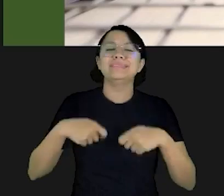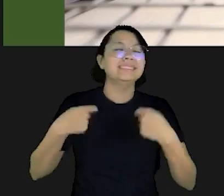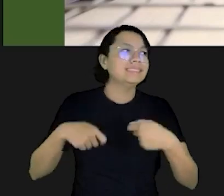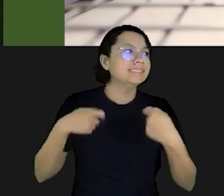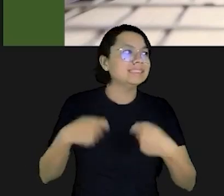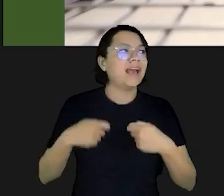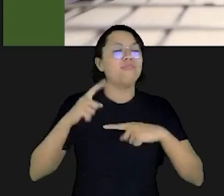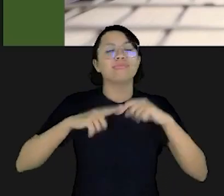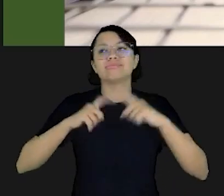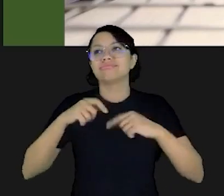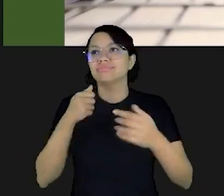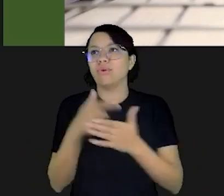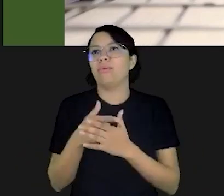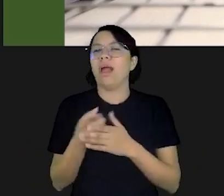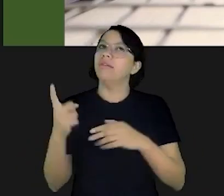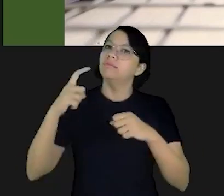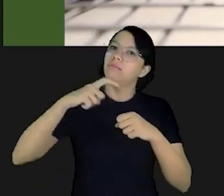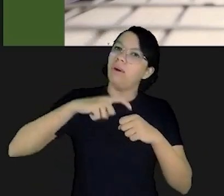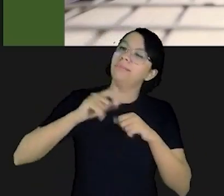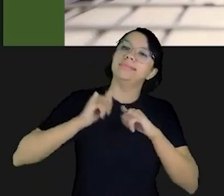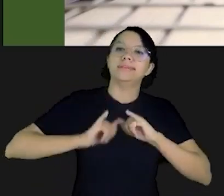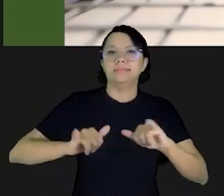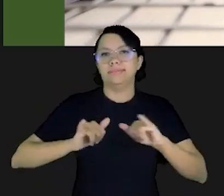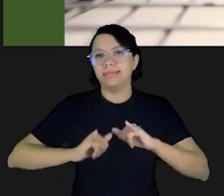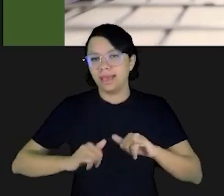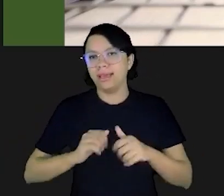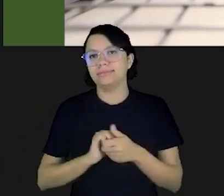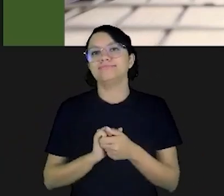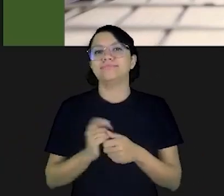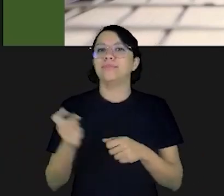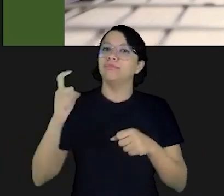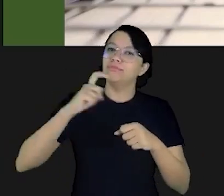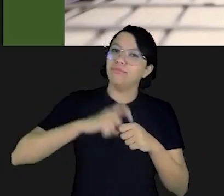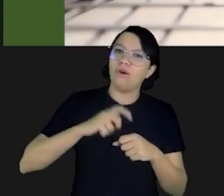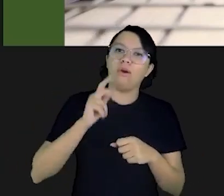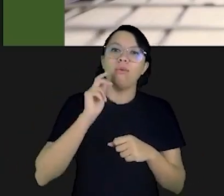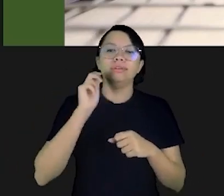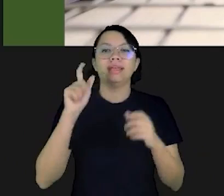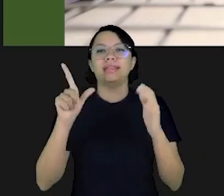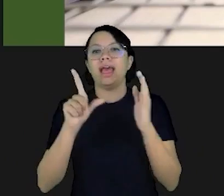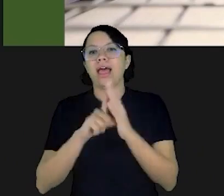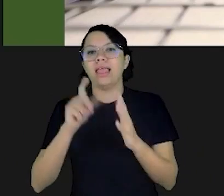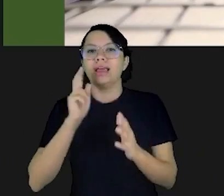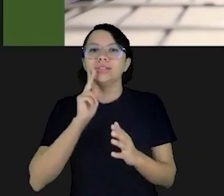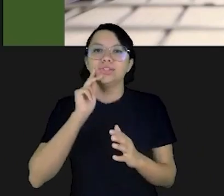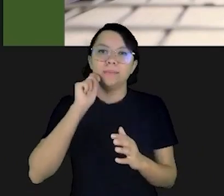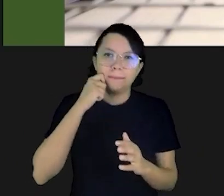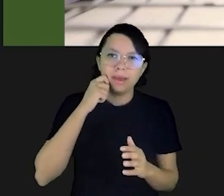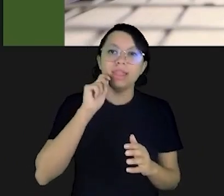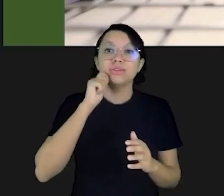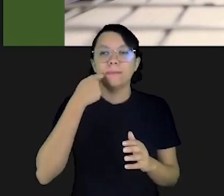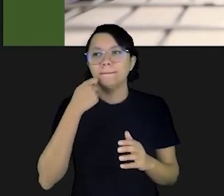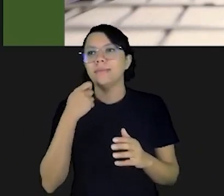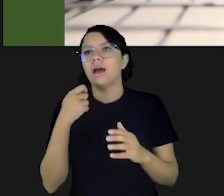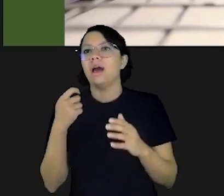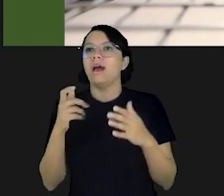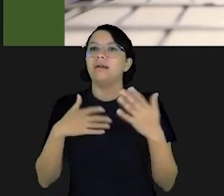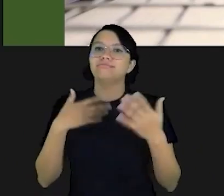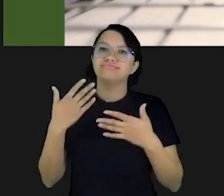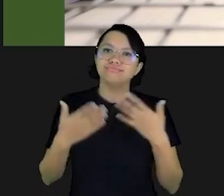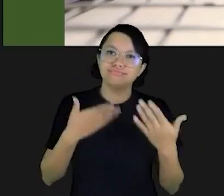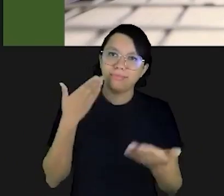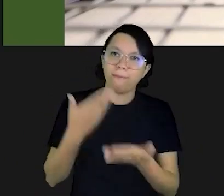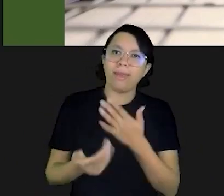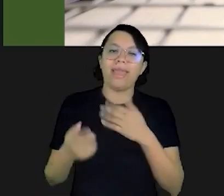que precisaria ter comprado. Você tem que retornar ao mercado, tem que retornar à padaria, tem que retornar à feira, perdendo tempo, perdendo